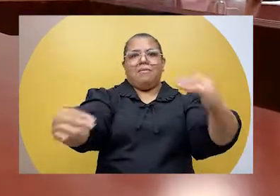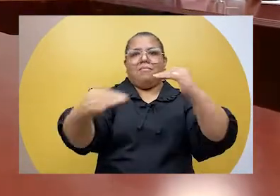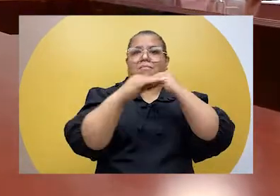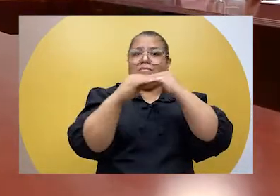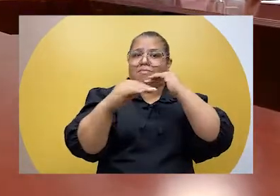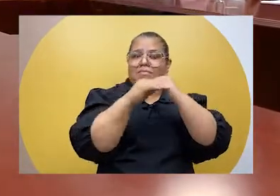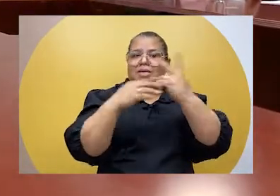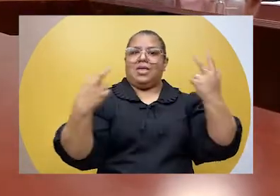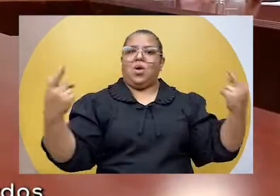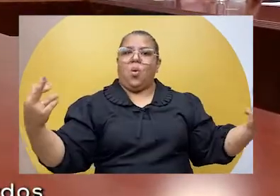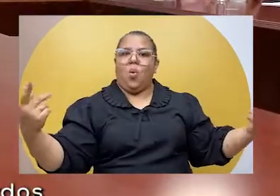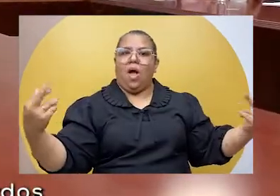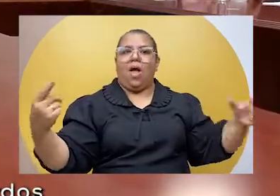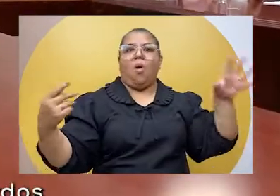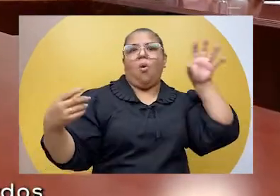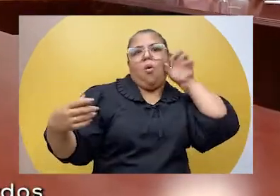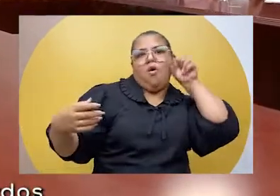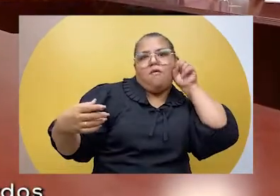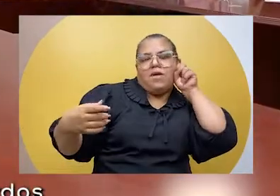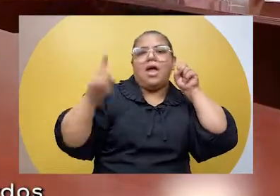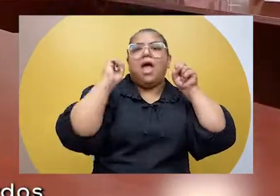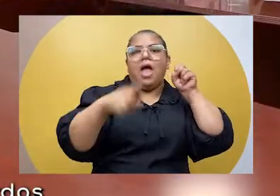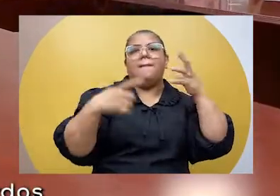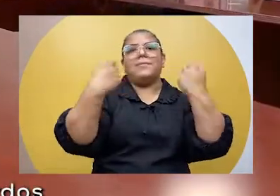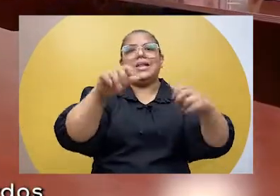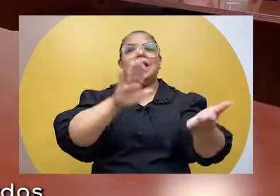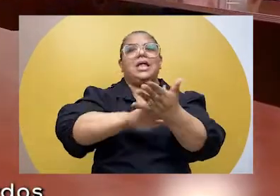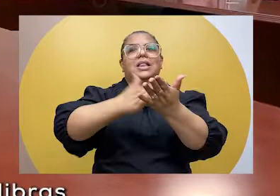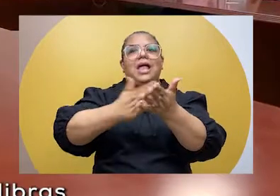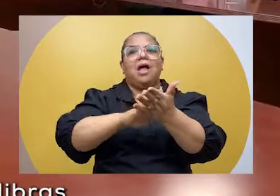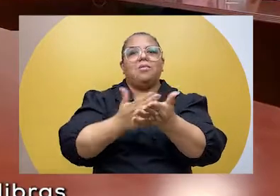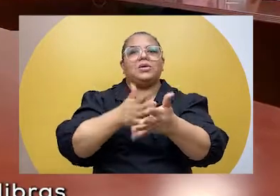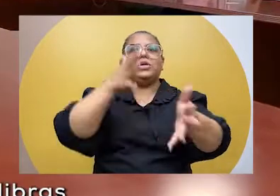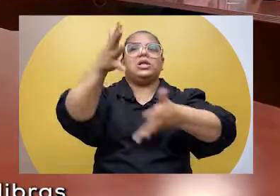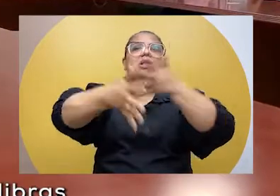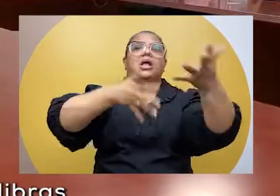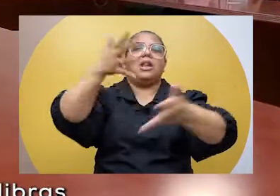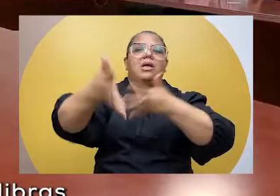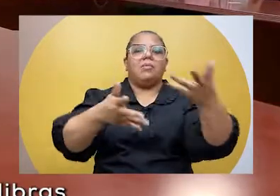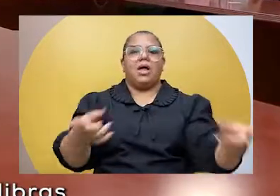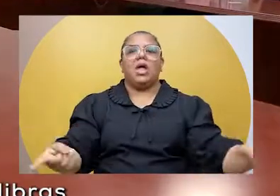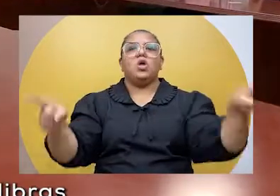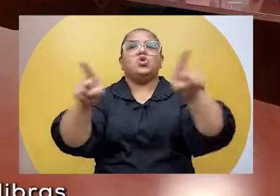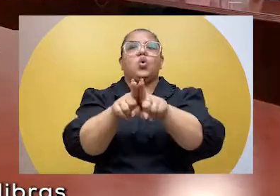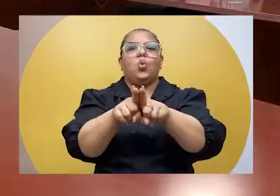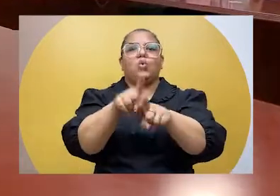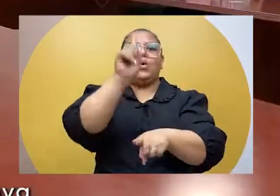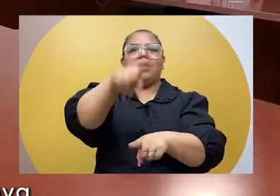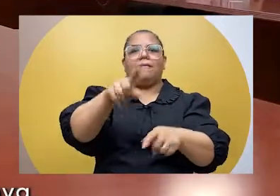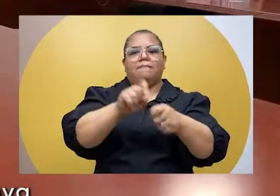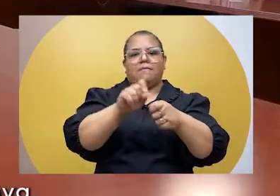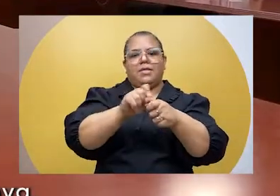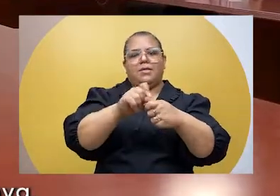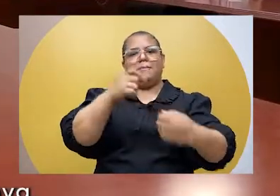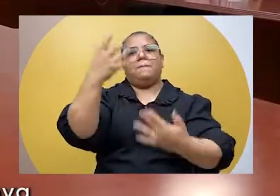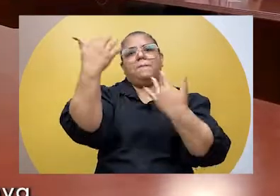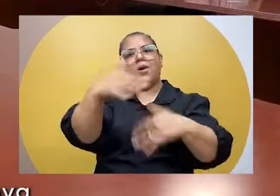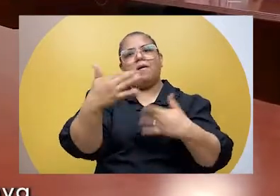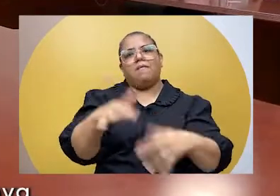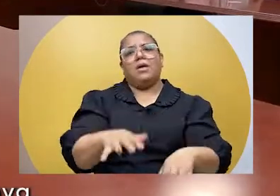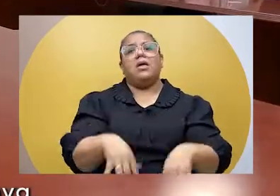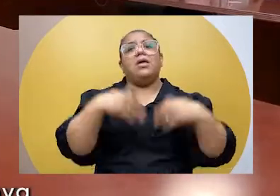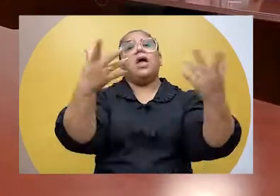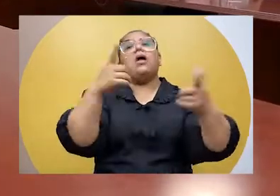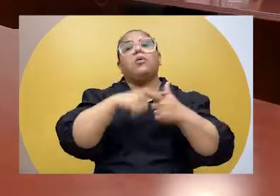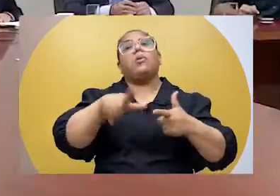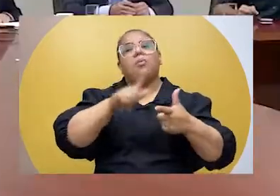em condições de justiça com os outros que não são surdos, ele precisa de um intérprete de libras junto com ele, para